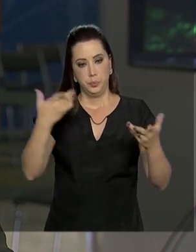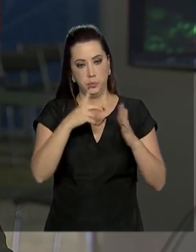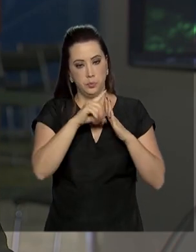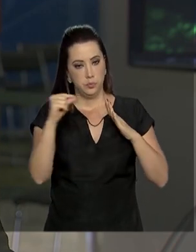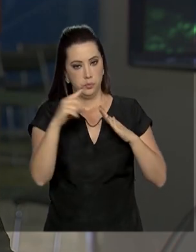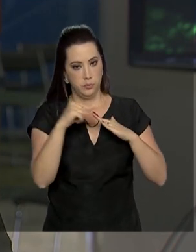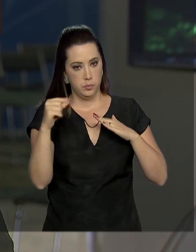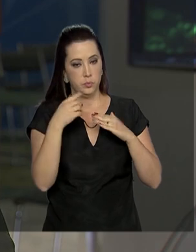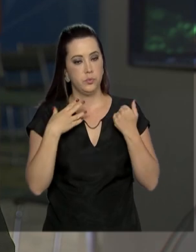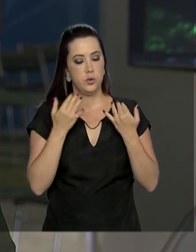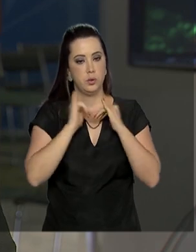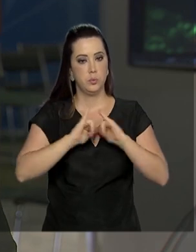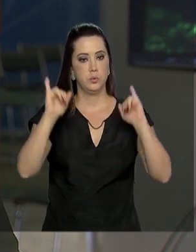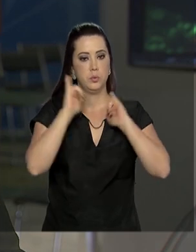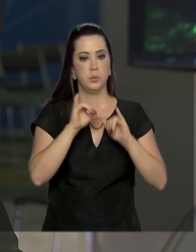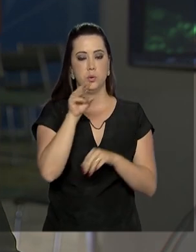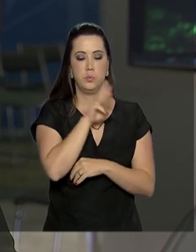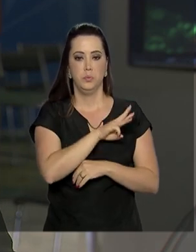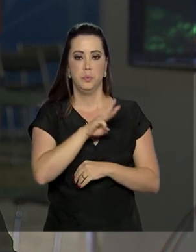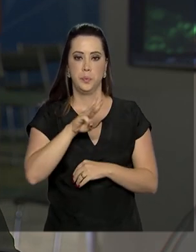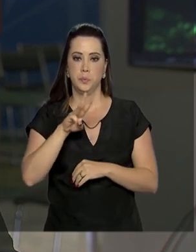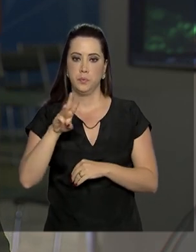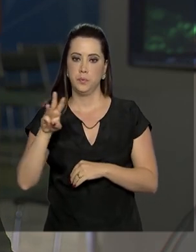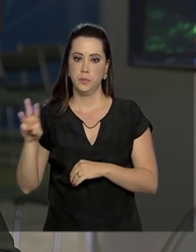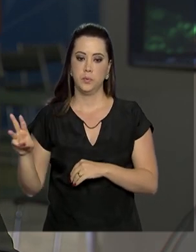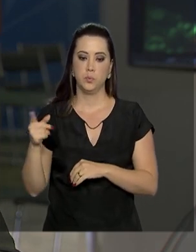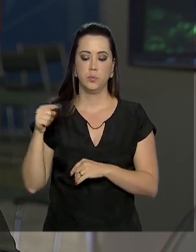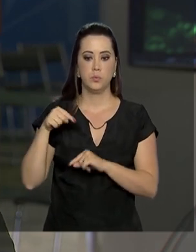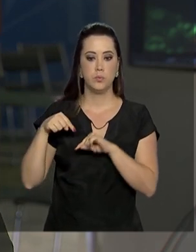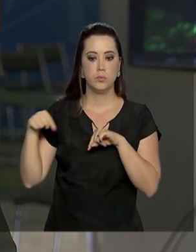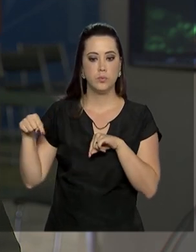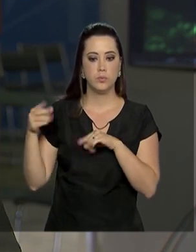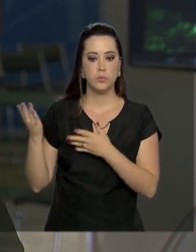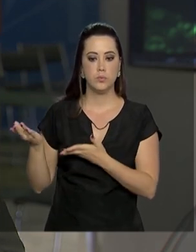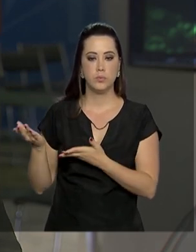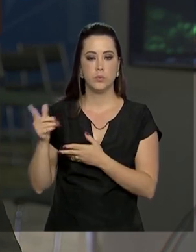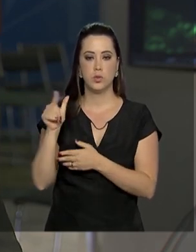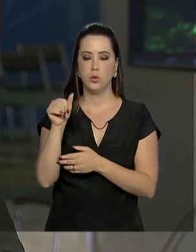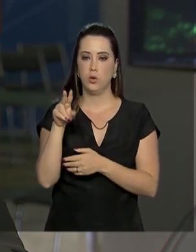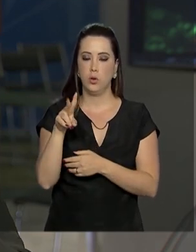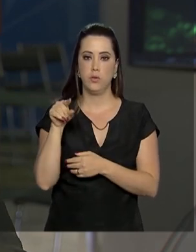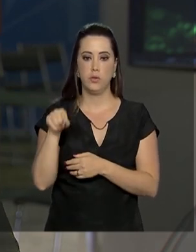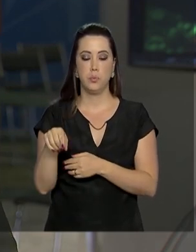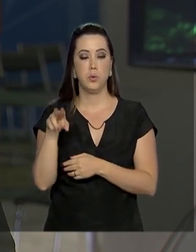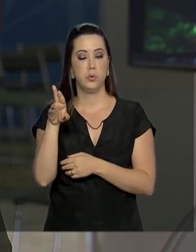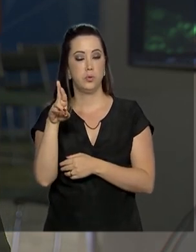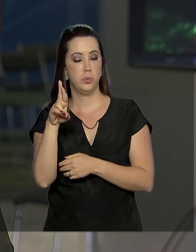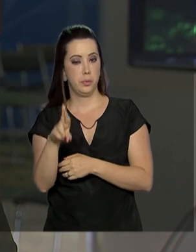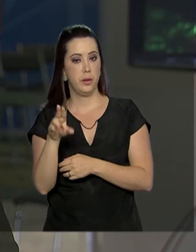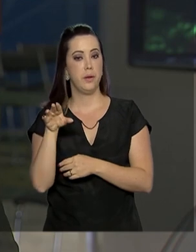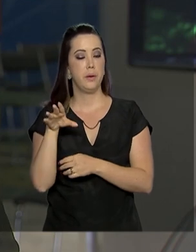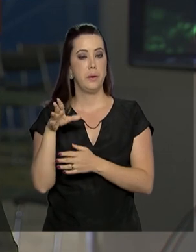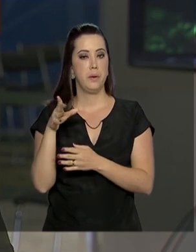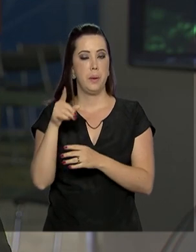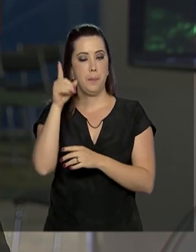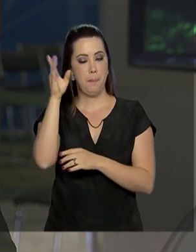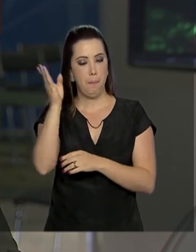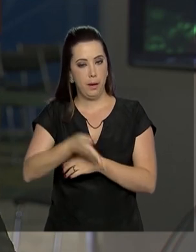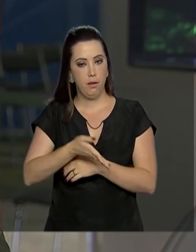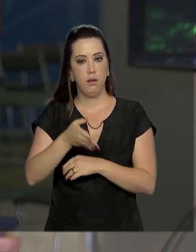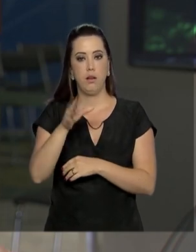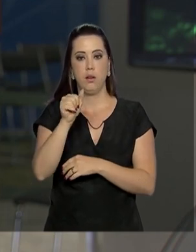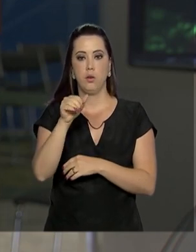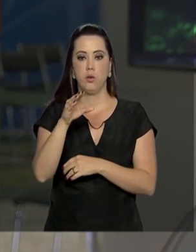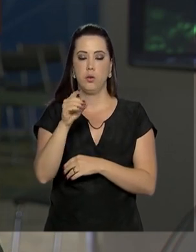também houve o lançamento de um site. É o site gov.br barra acolhida. Nesse site estão reunidas informações